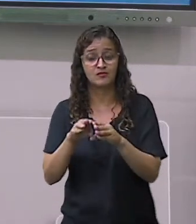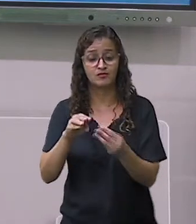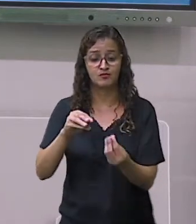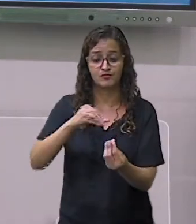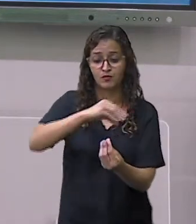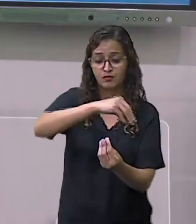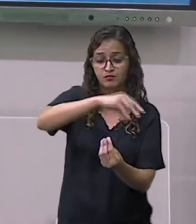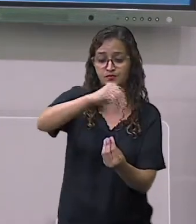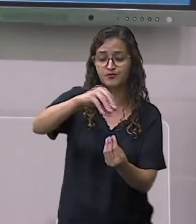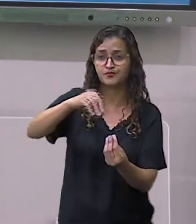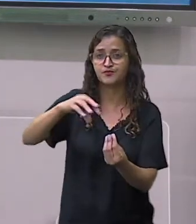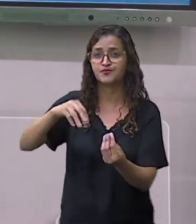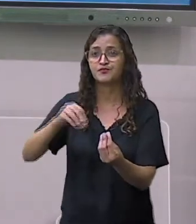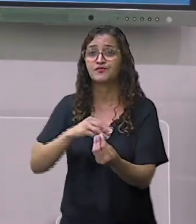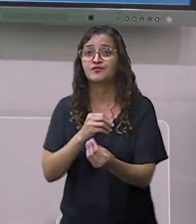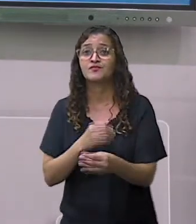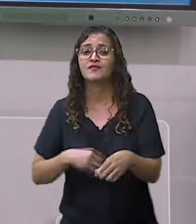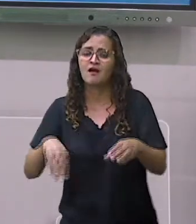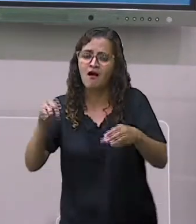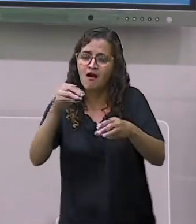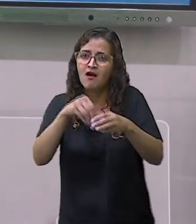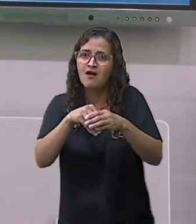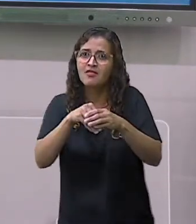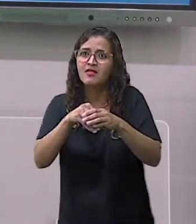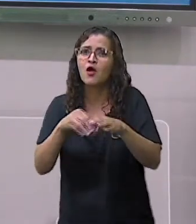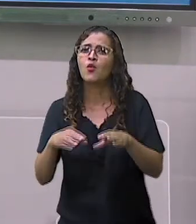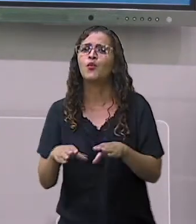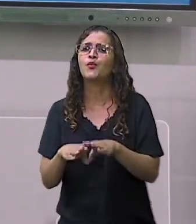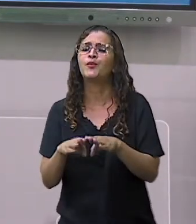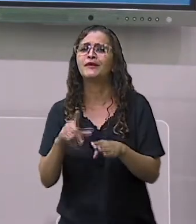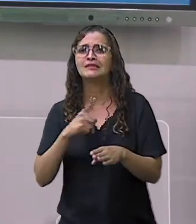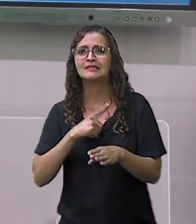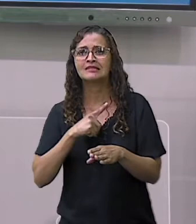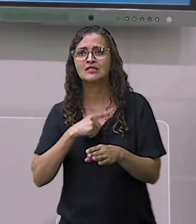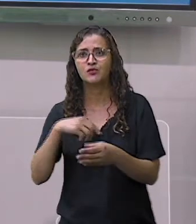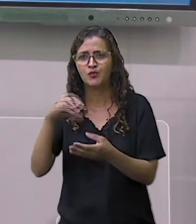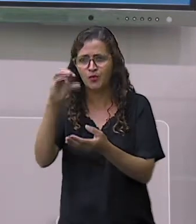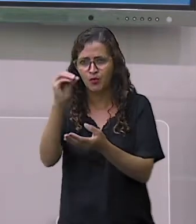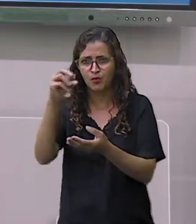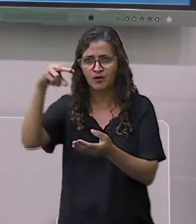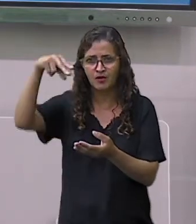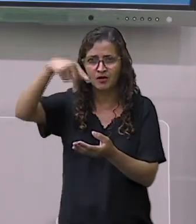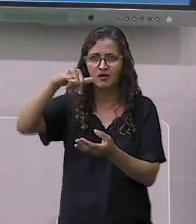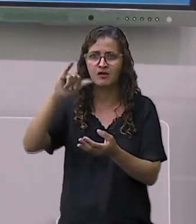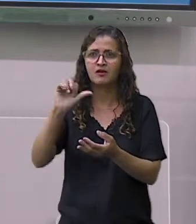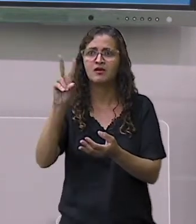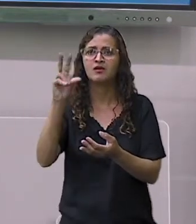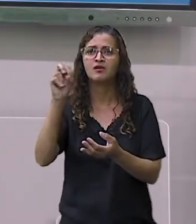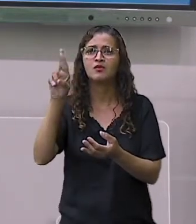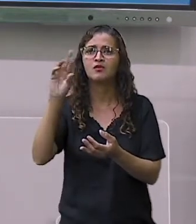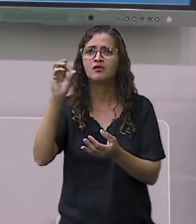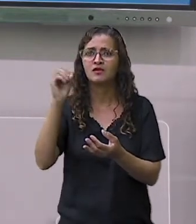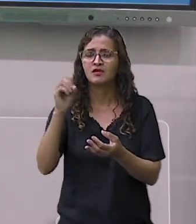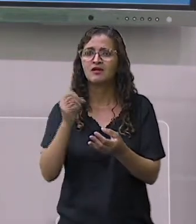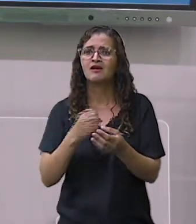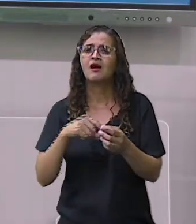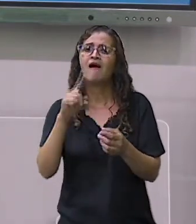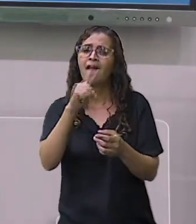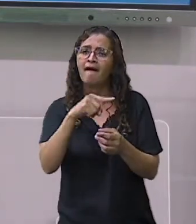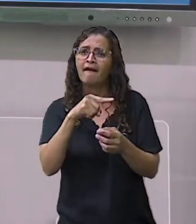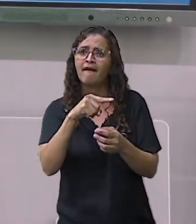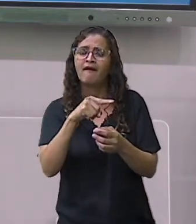e fungo, nós temos os onívoros. O que são os onívoros? Aqueles que comem